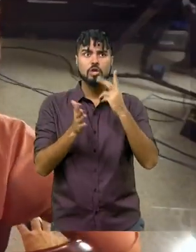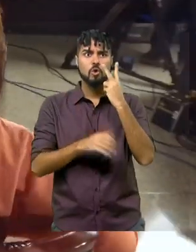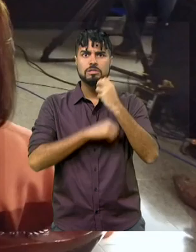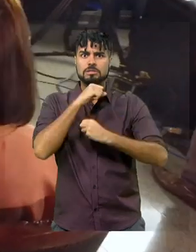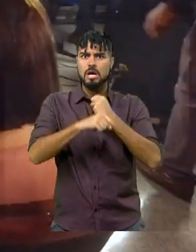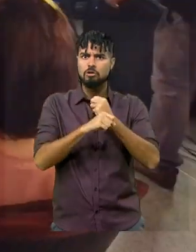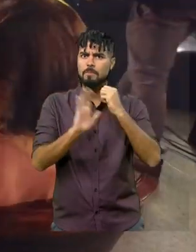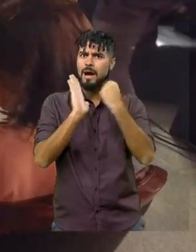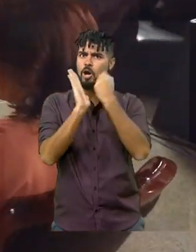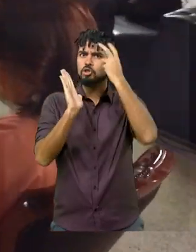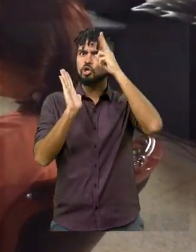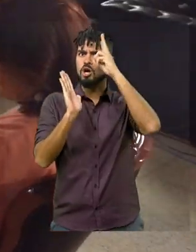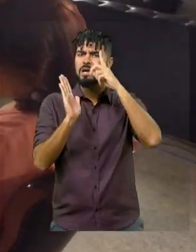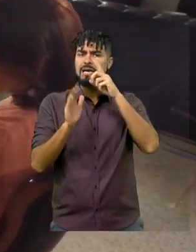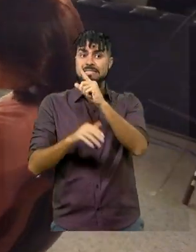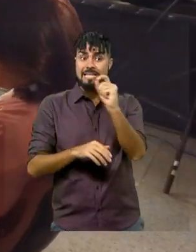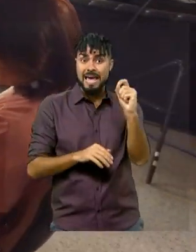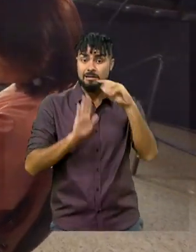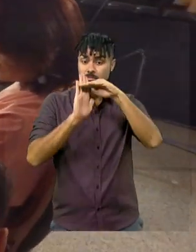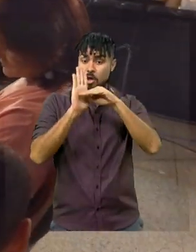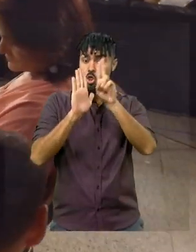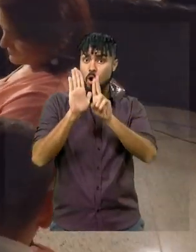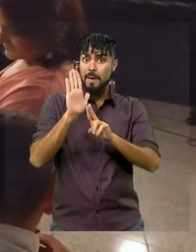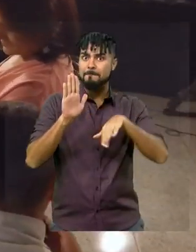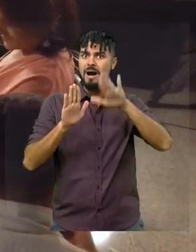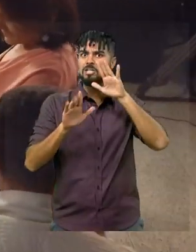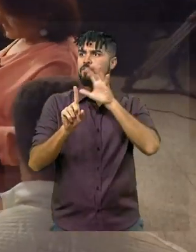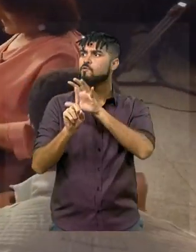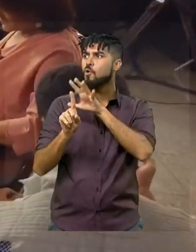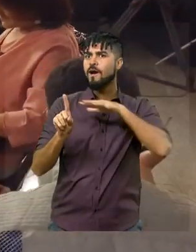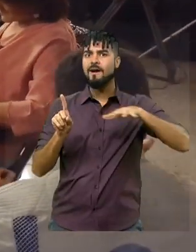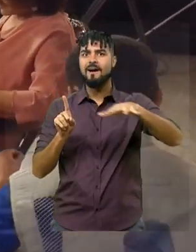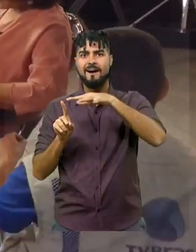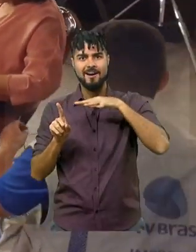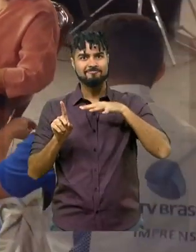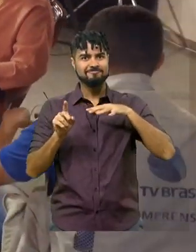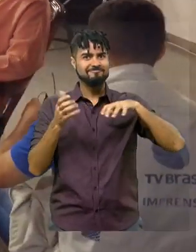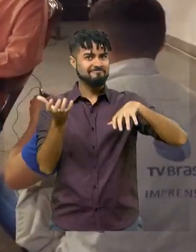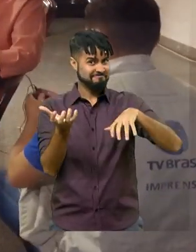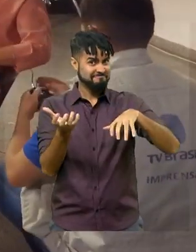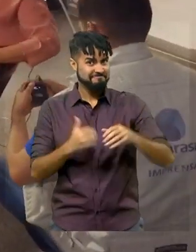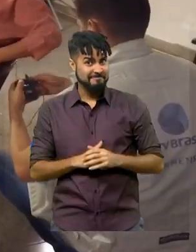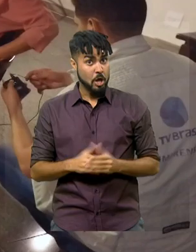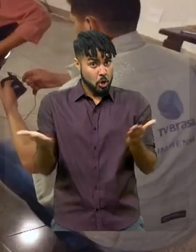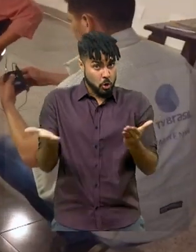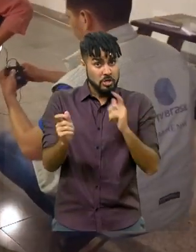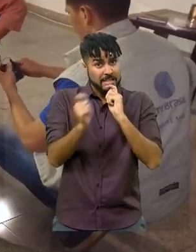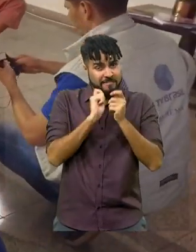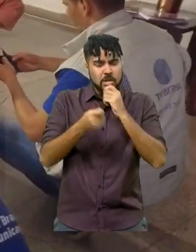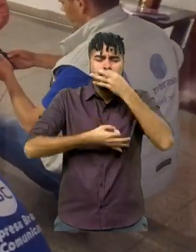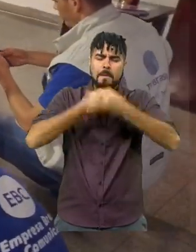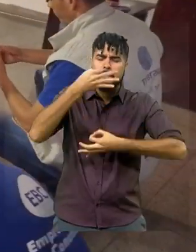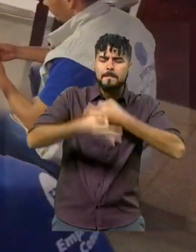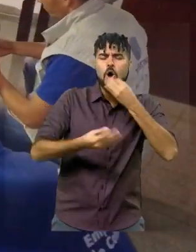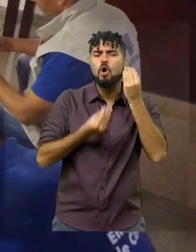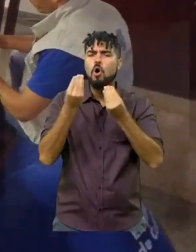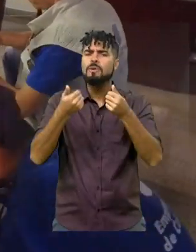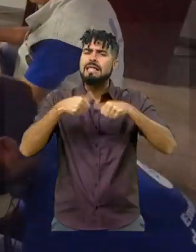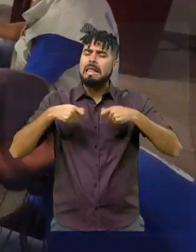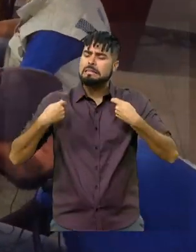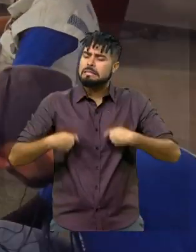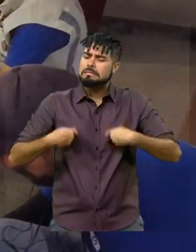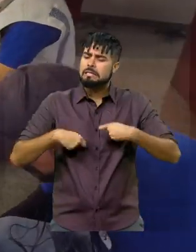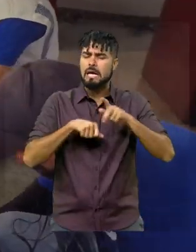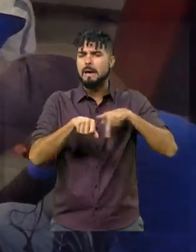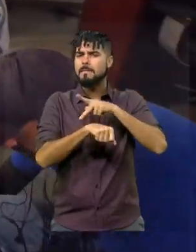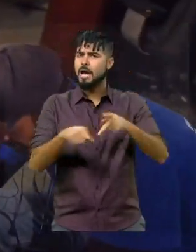parlamentares mais influentes do Congresso Nacional. Nesta entrevista ela manifesta impressões sobre as necessidades